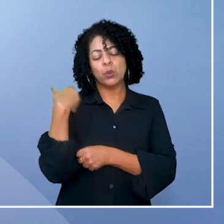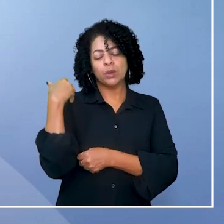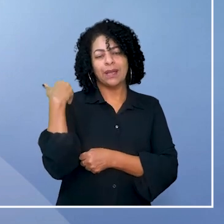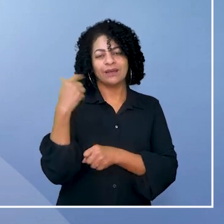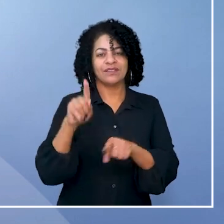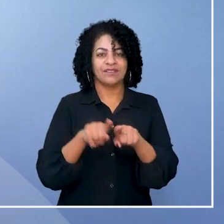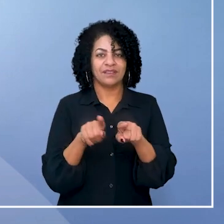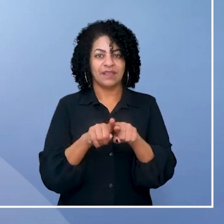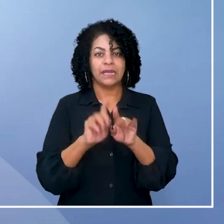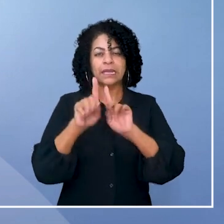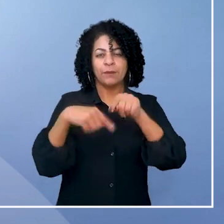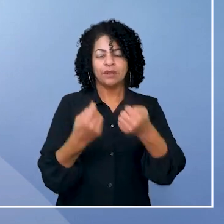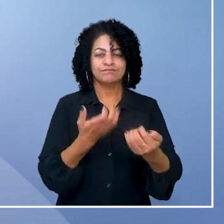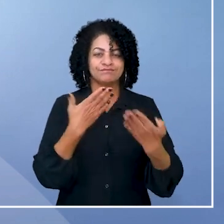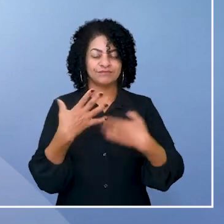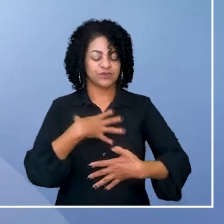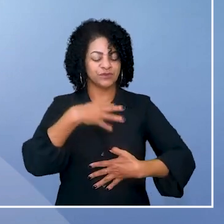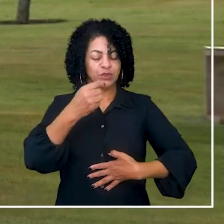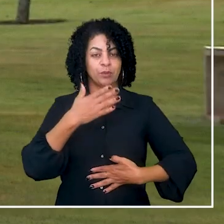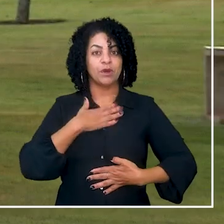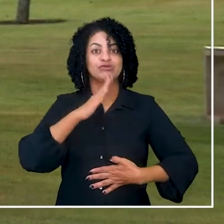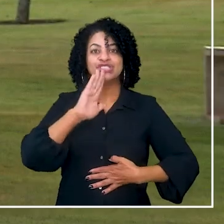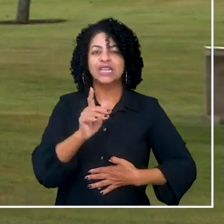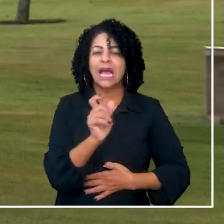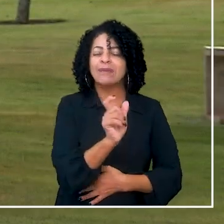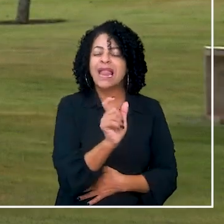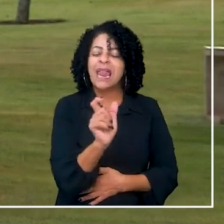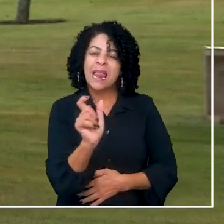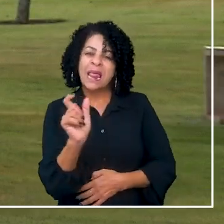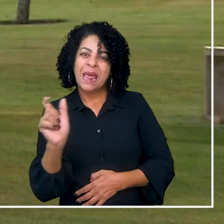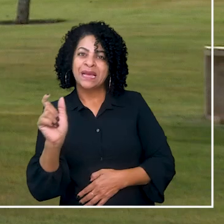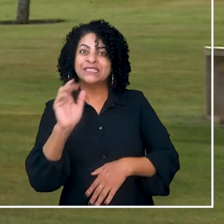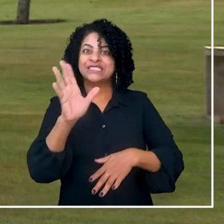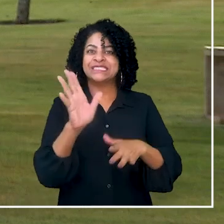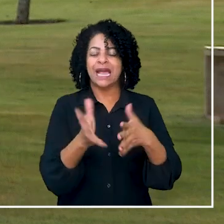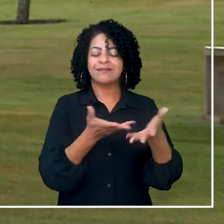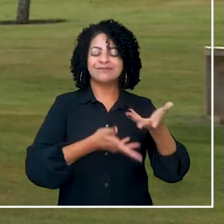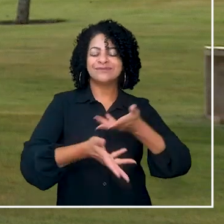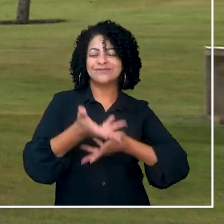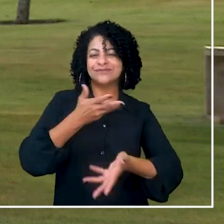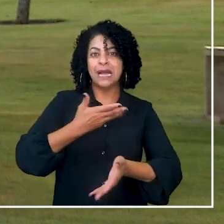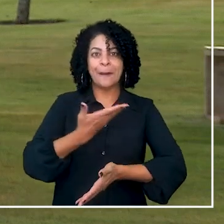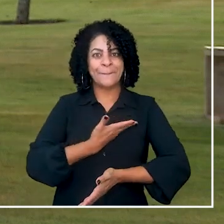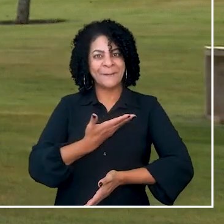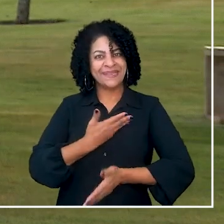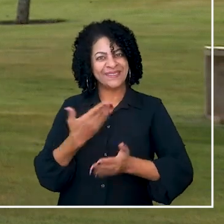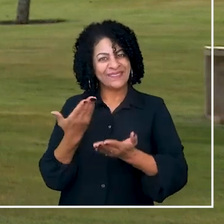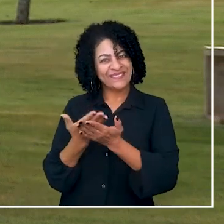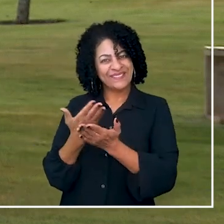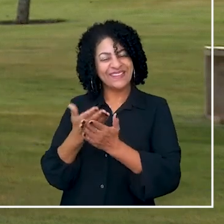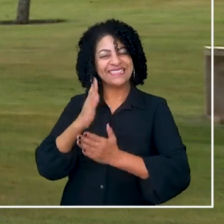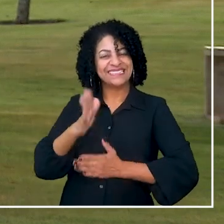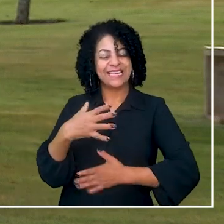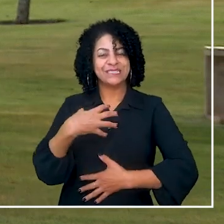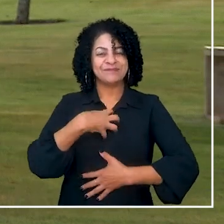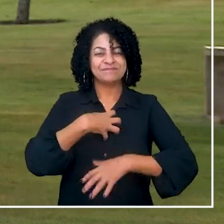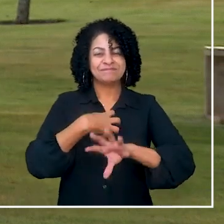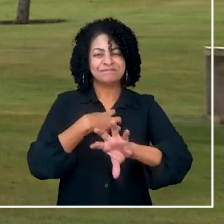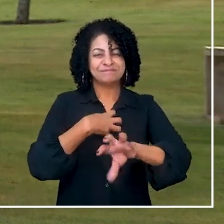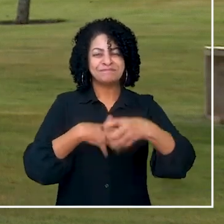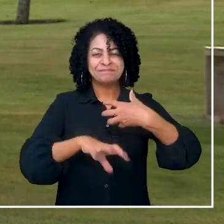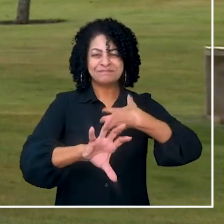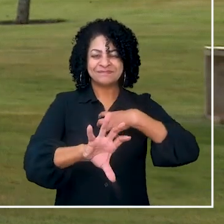terapias. O resultado tem sido excelente. Meu filho já consegue falar frases inteiras, interagir com os colegas de escola,